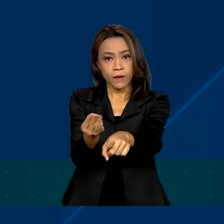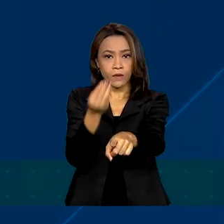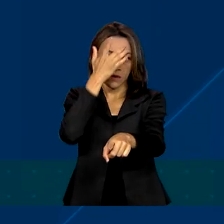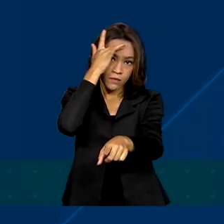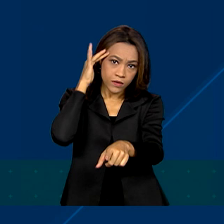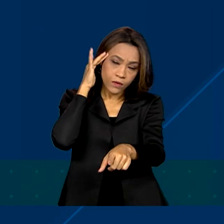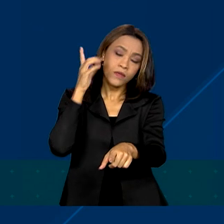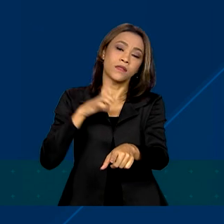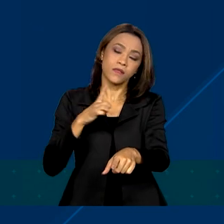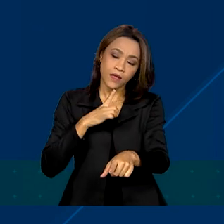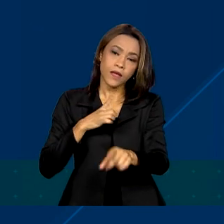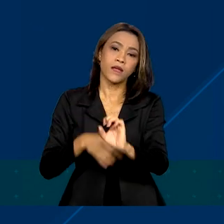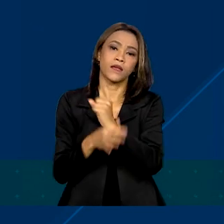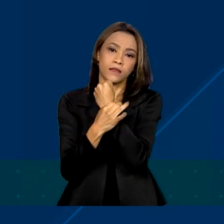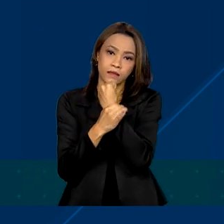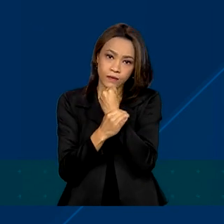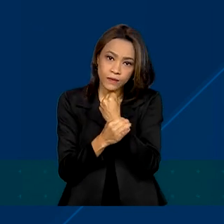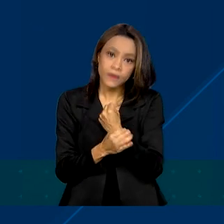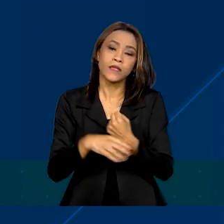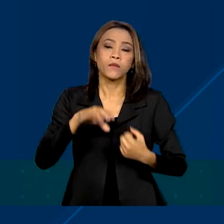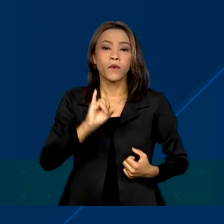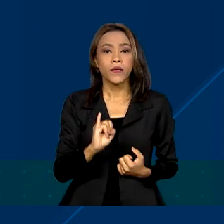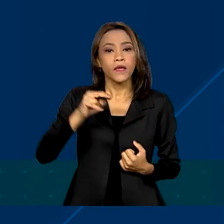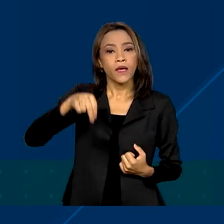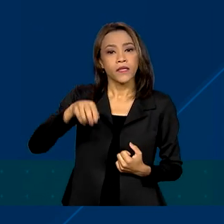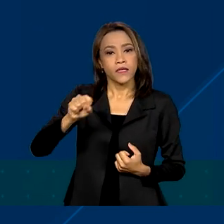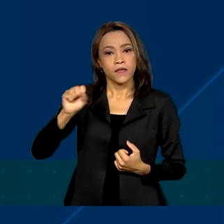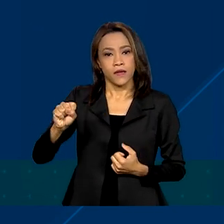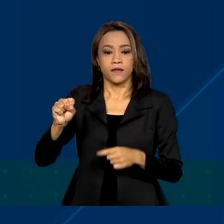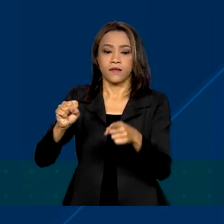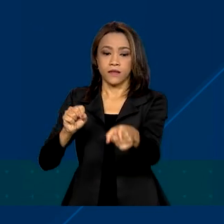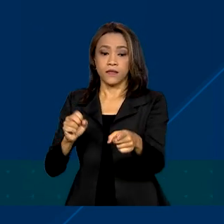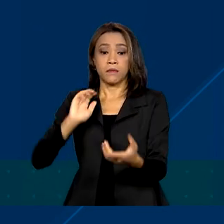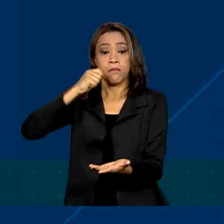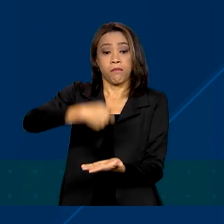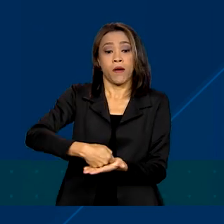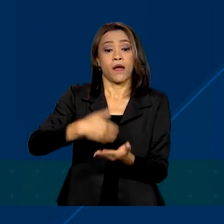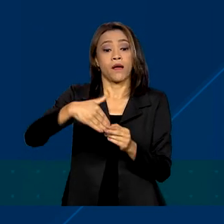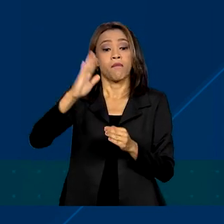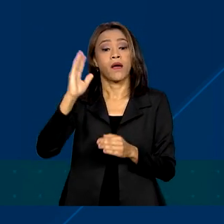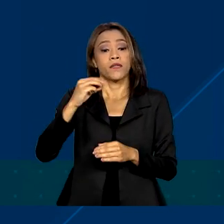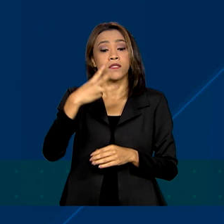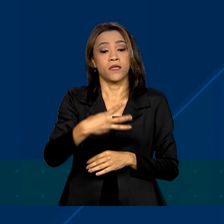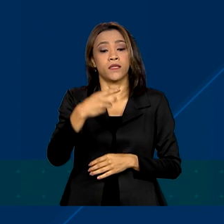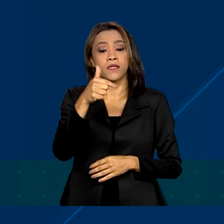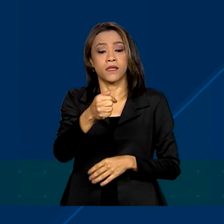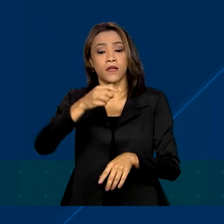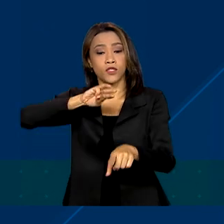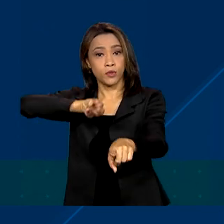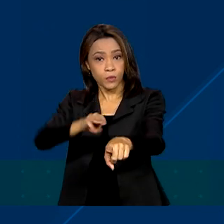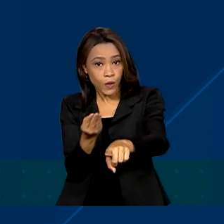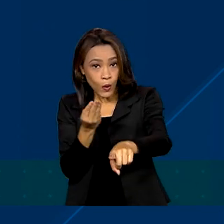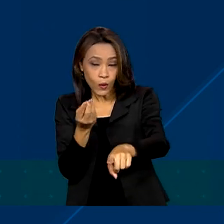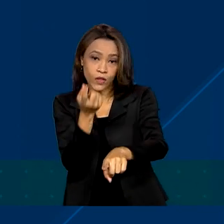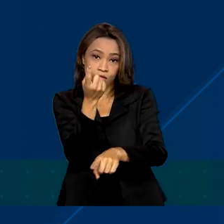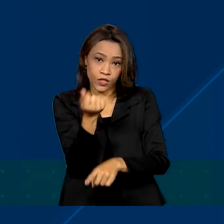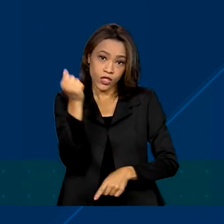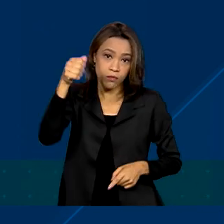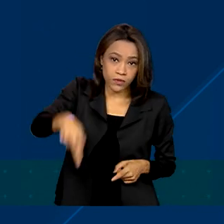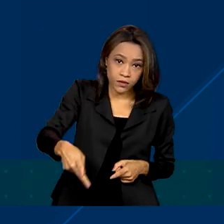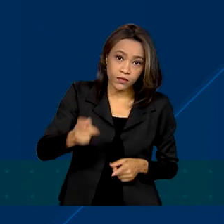são seguradas pela Previdência Social. O INSS paga mais de 37 milhões de benefícios